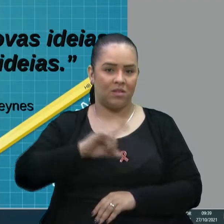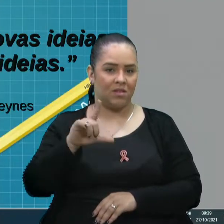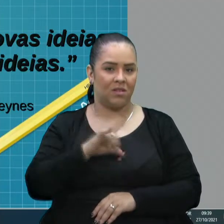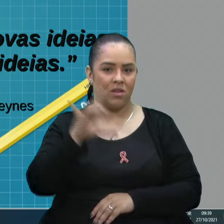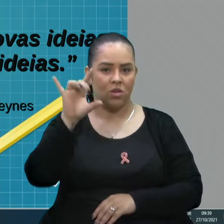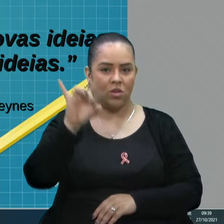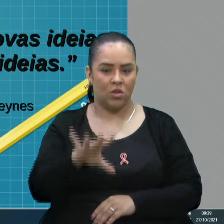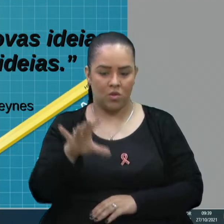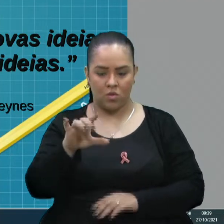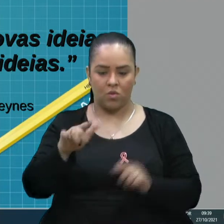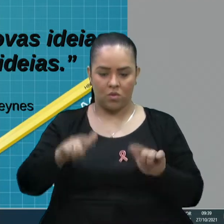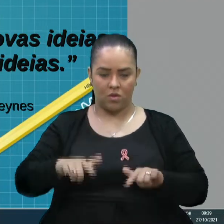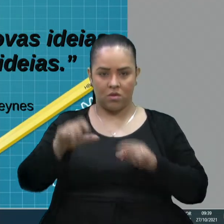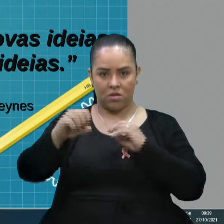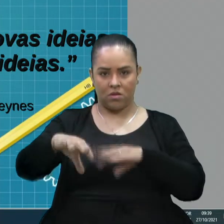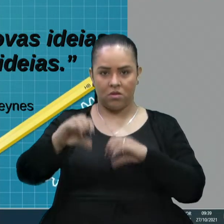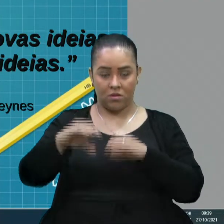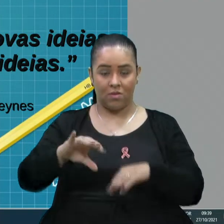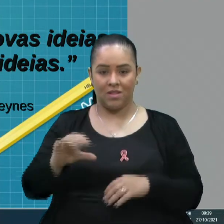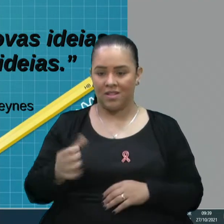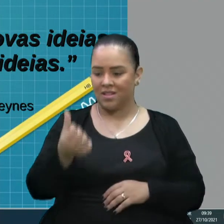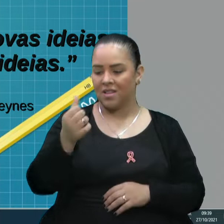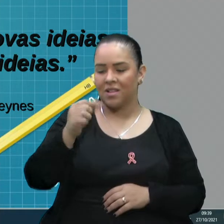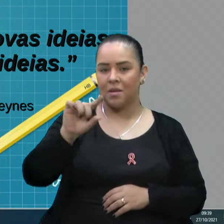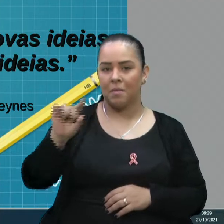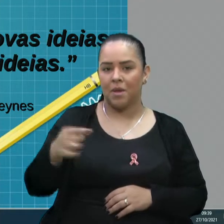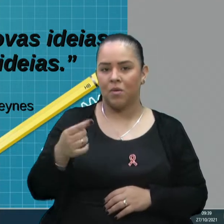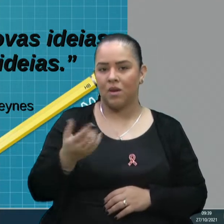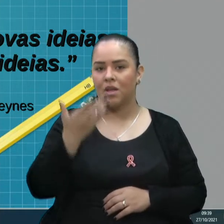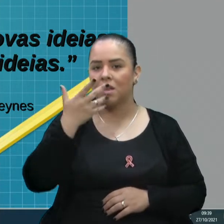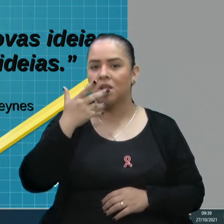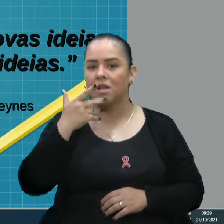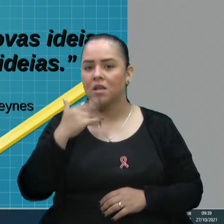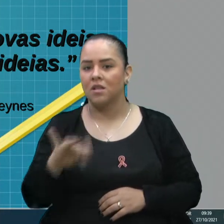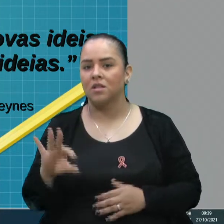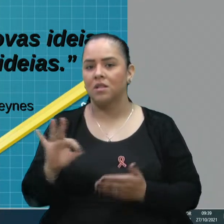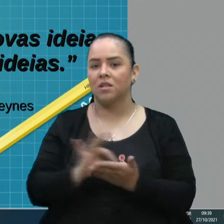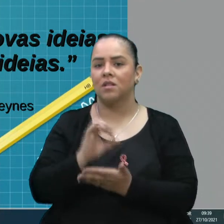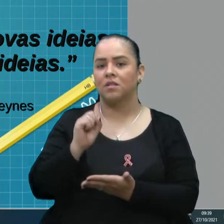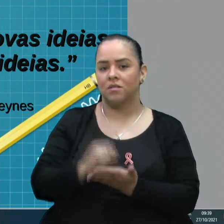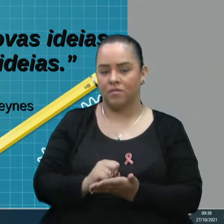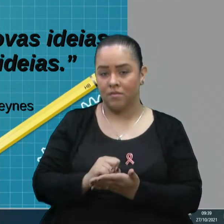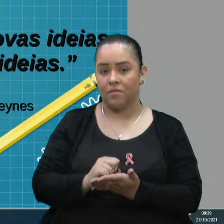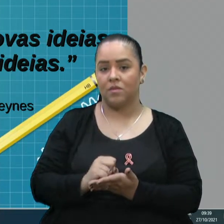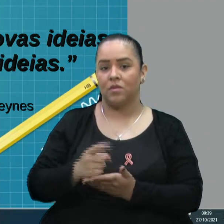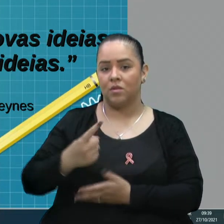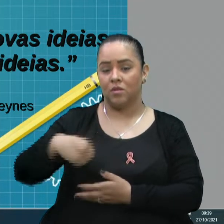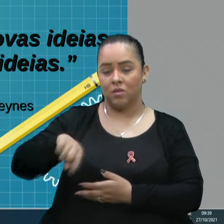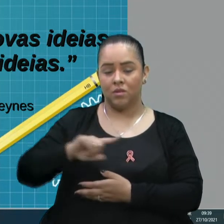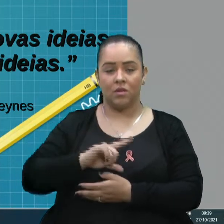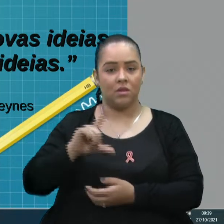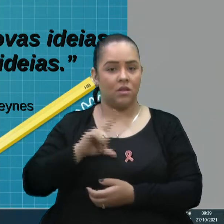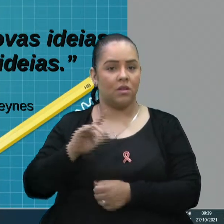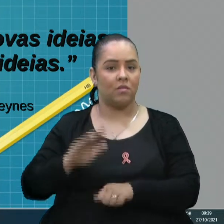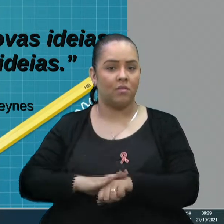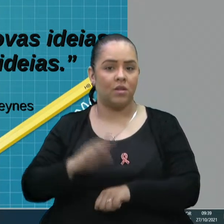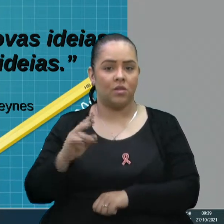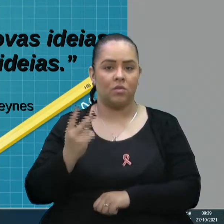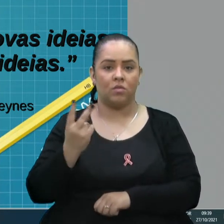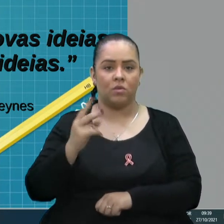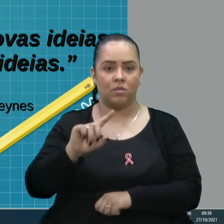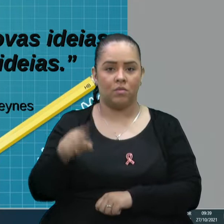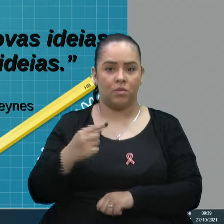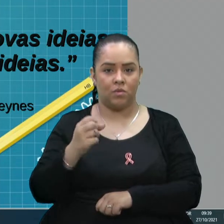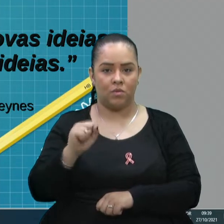infantil cerca de 6 mil crianças inscritas. E estamos atendendo mais de 2.800